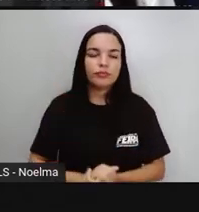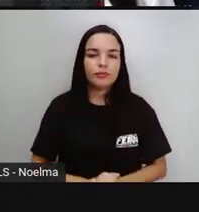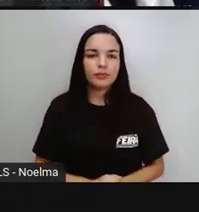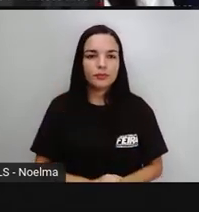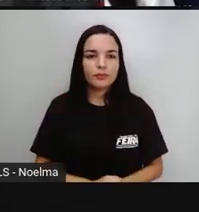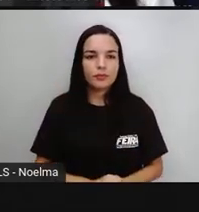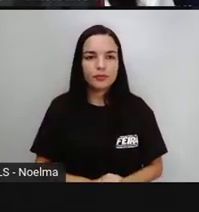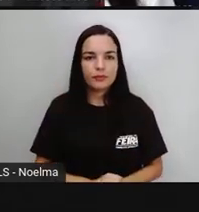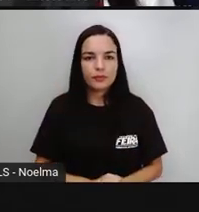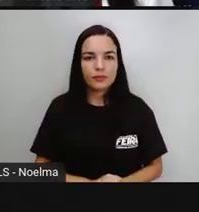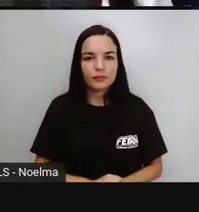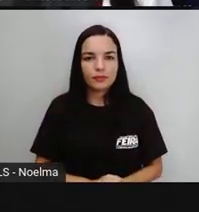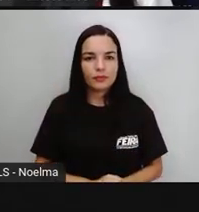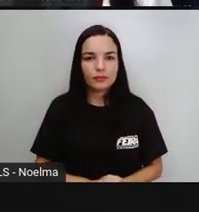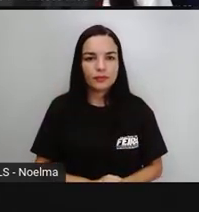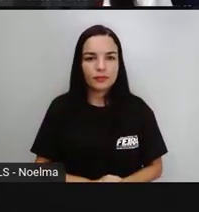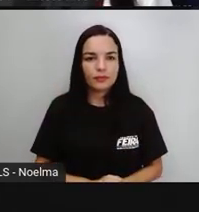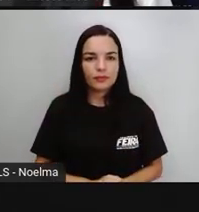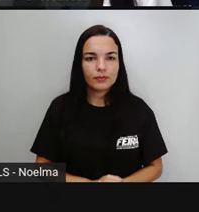O ou OS.